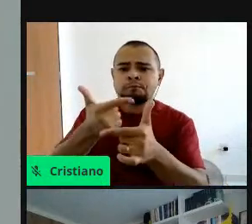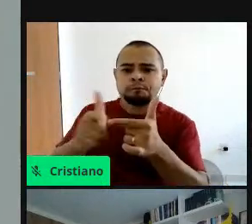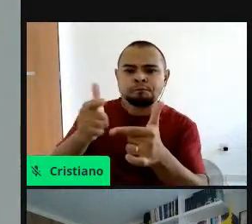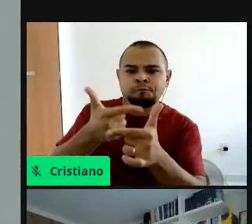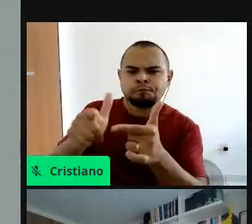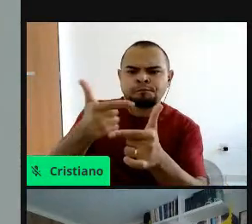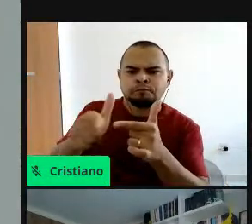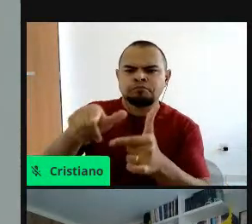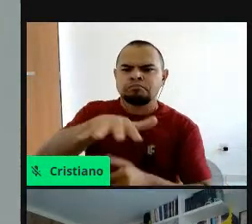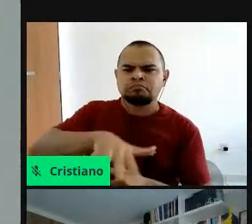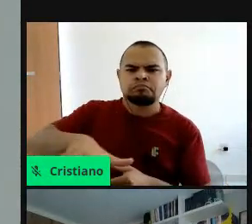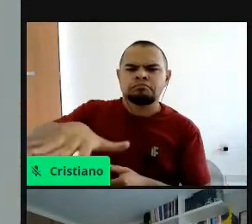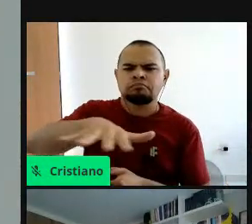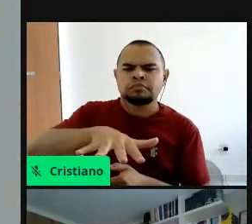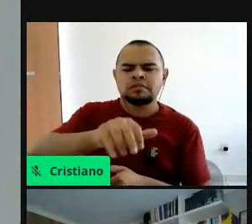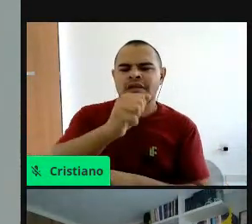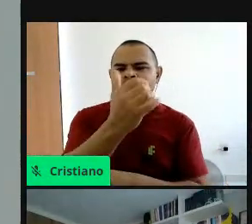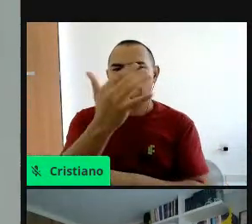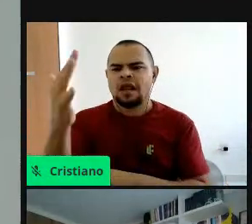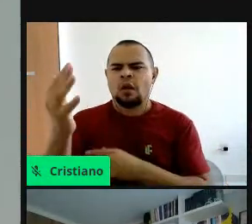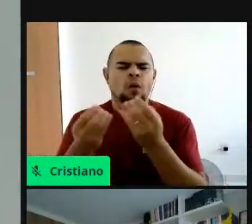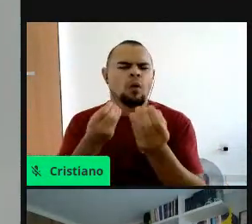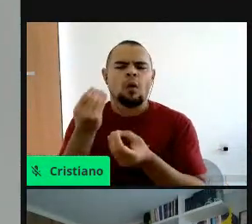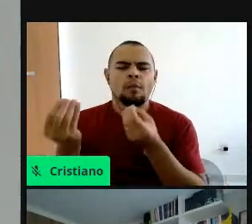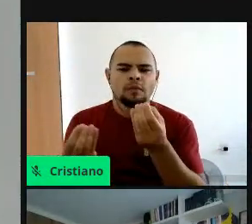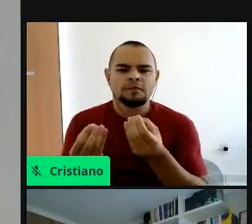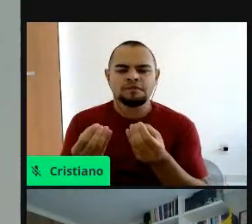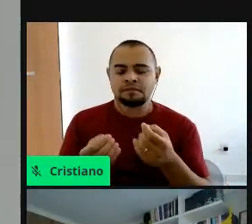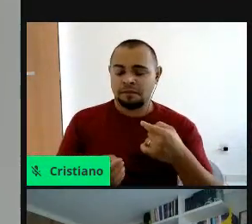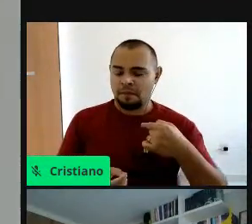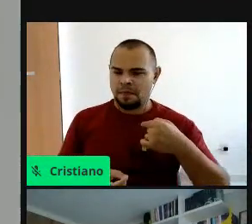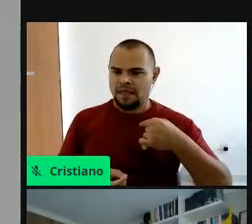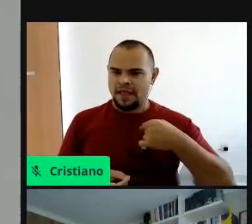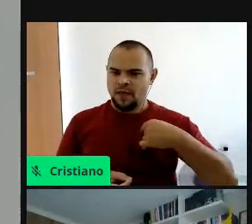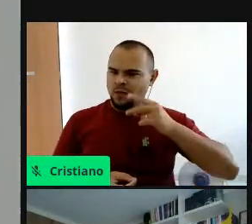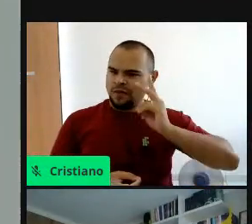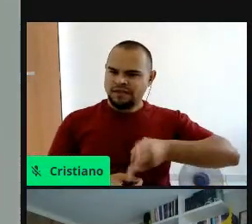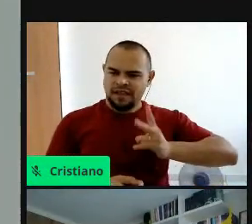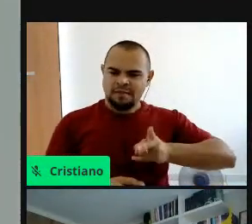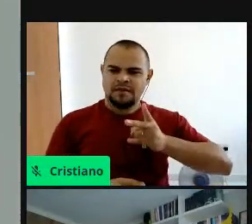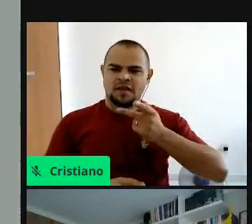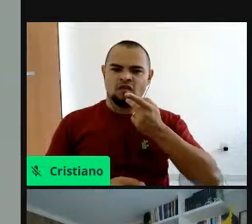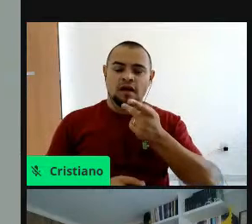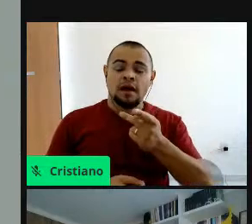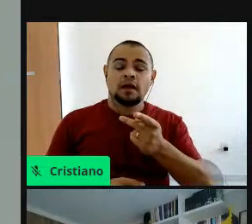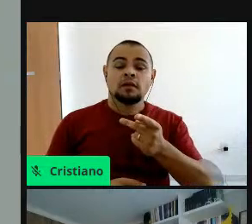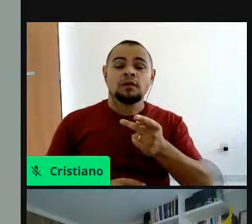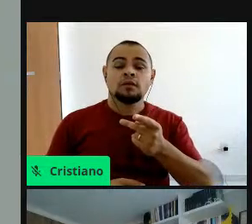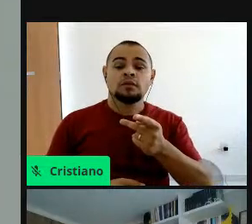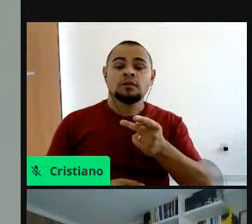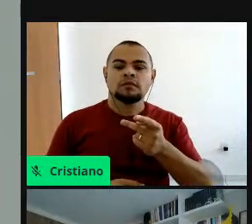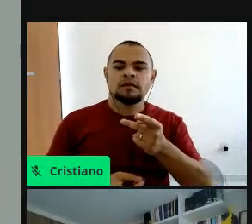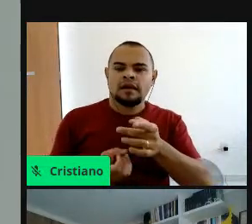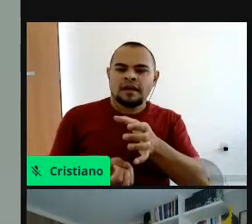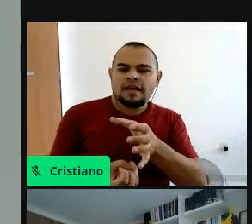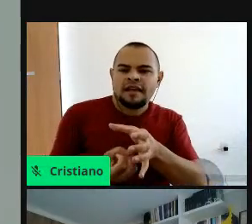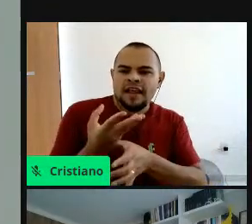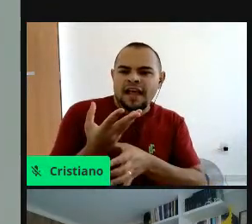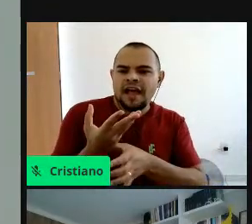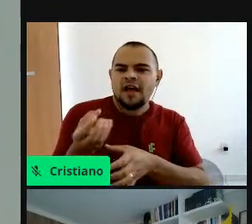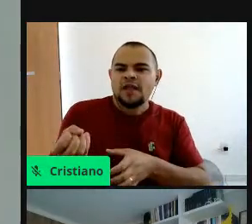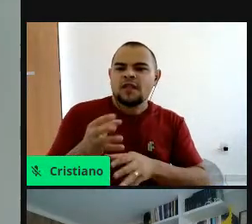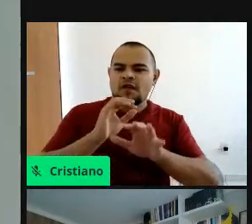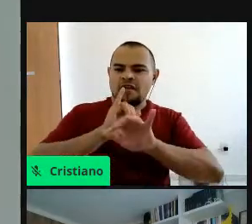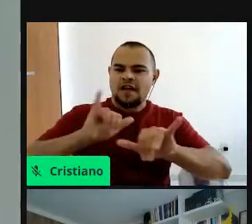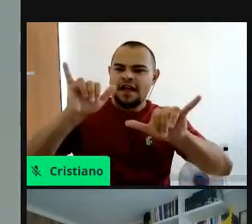Bem, eu sempre falo, né, eu vou, tô até pensando na, da gente criar uma nova campanha, né,